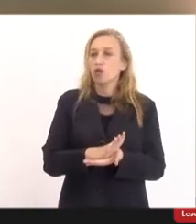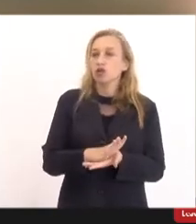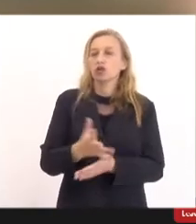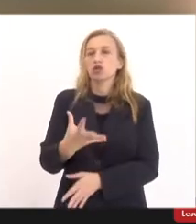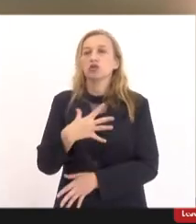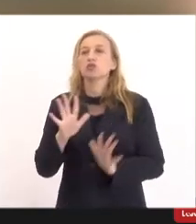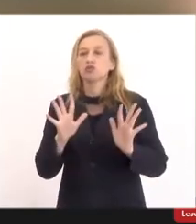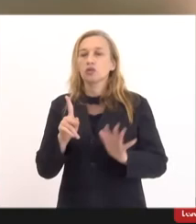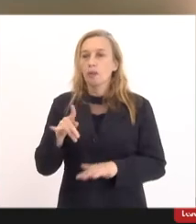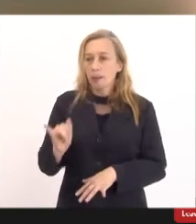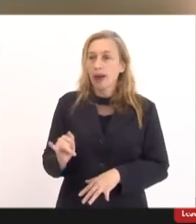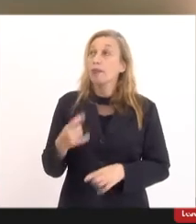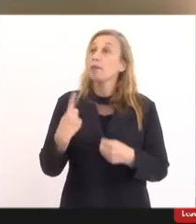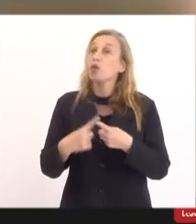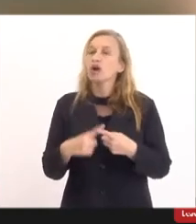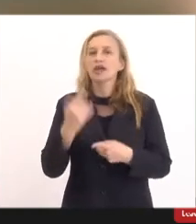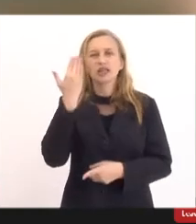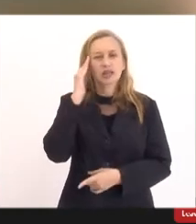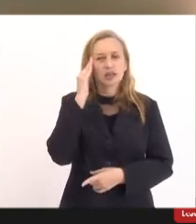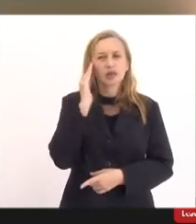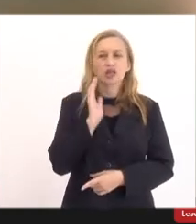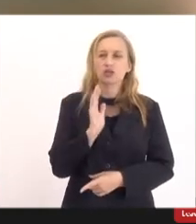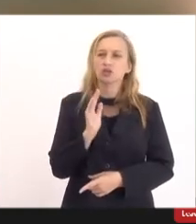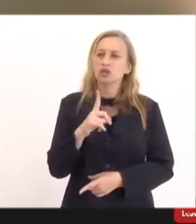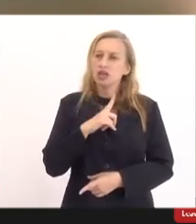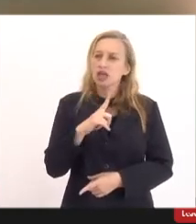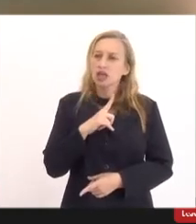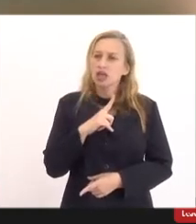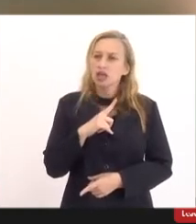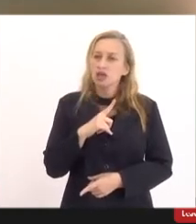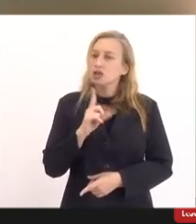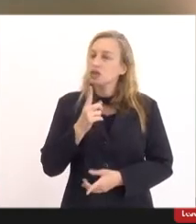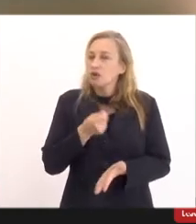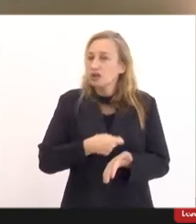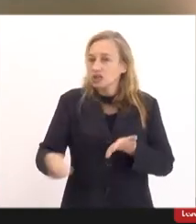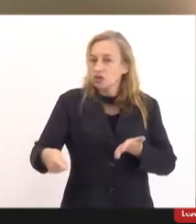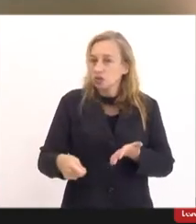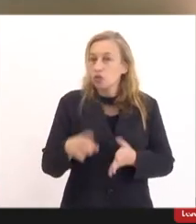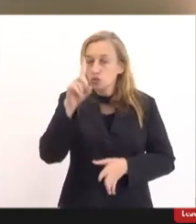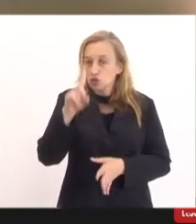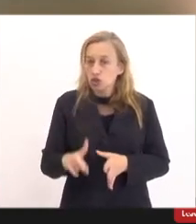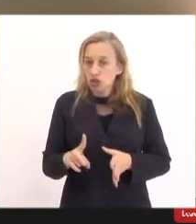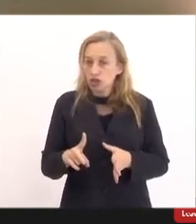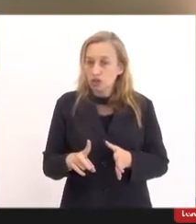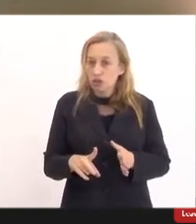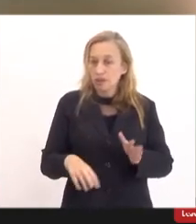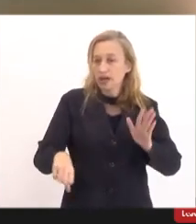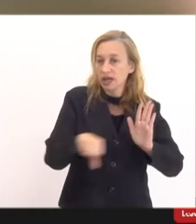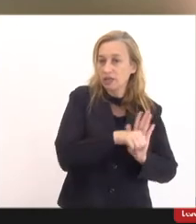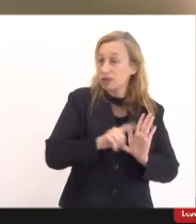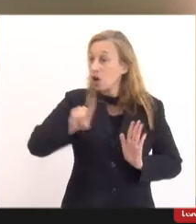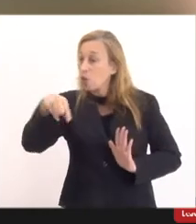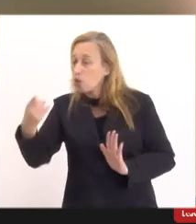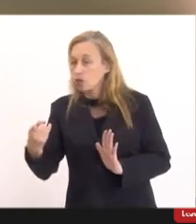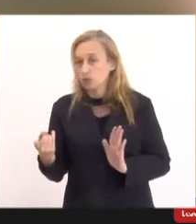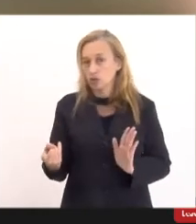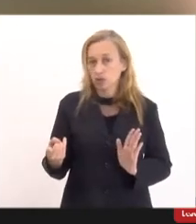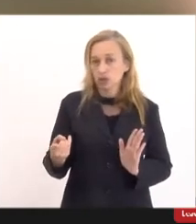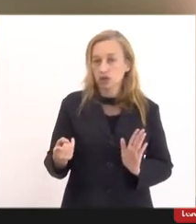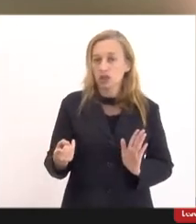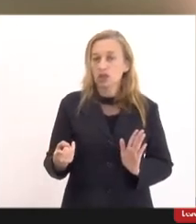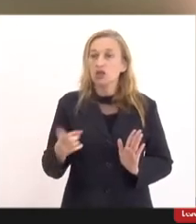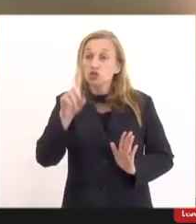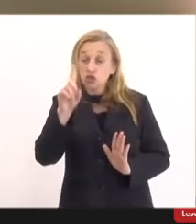nós temos a compreensão de que a gente não assegura um direito violando outro direito a gente não vai assegurar o direito à saúde dessas